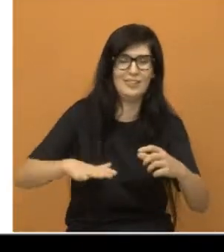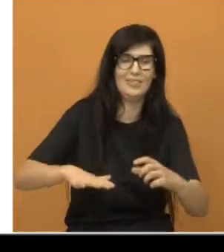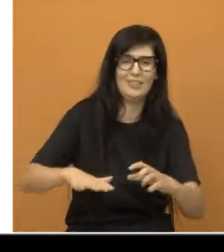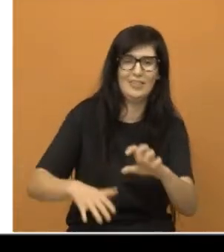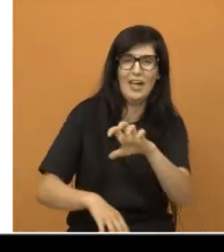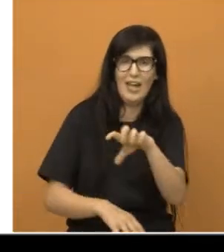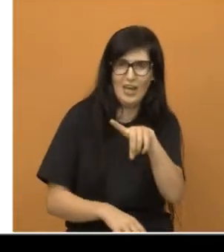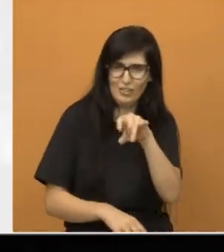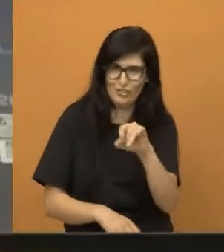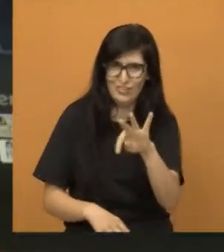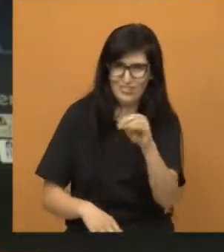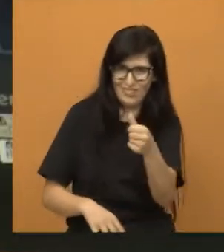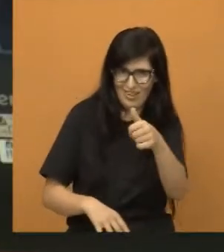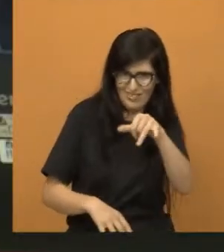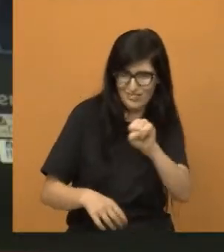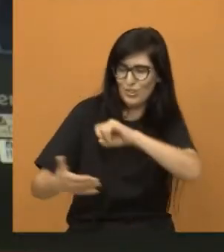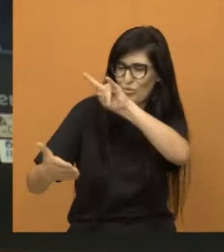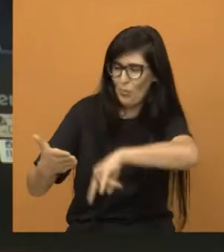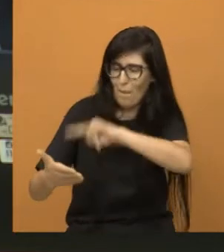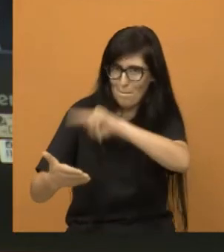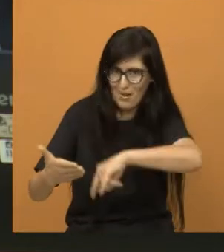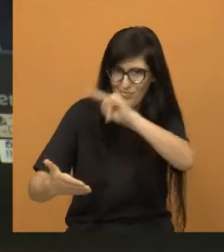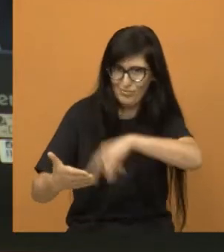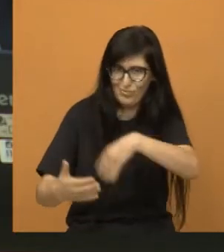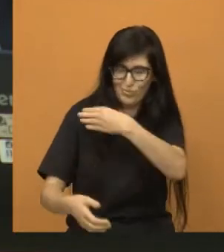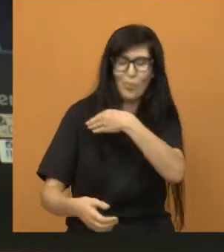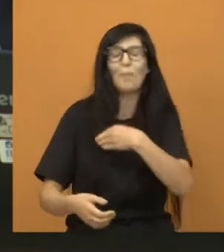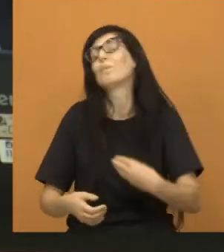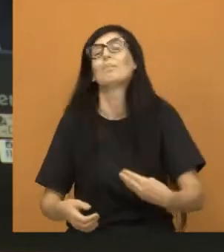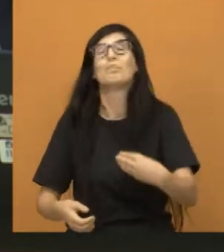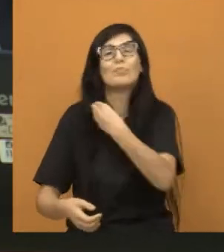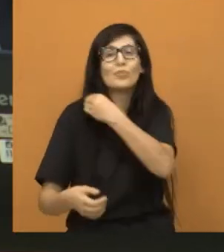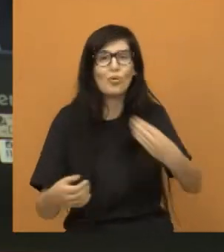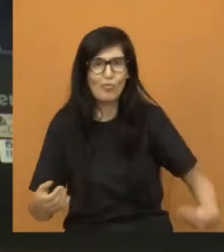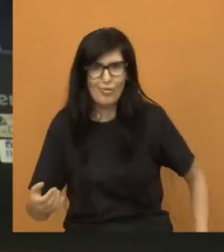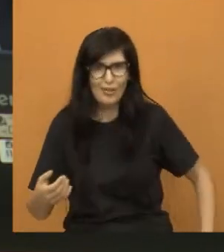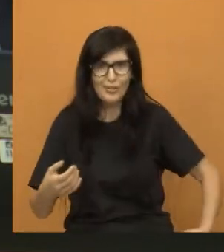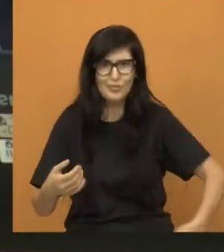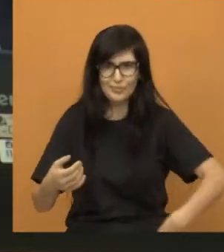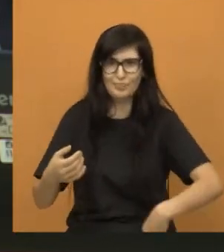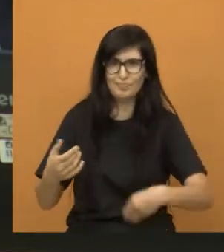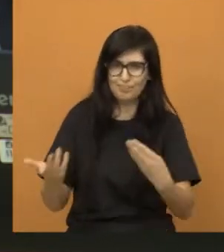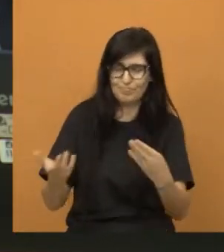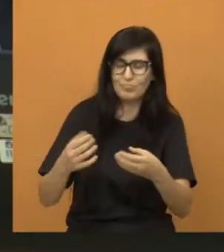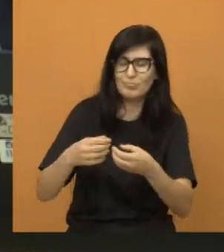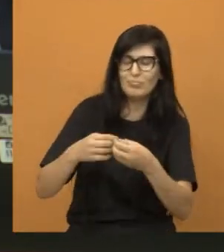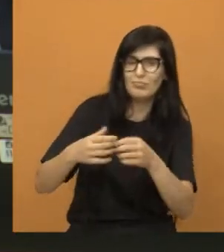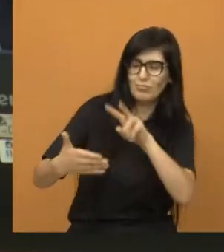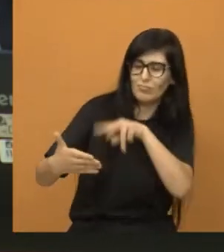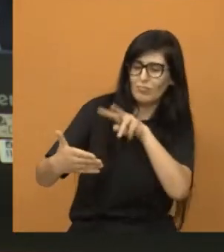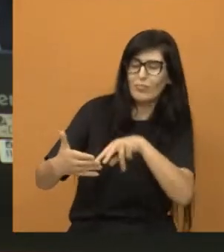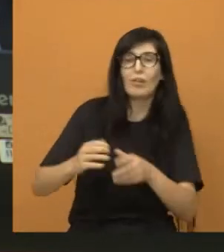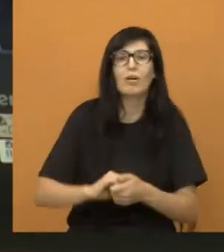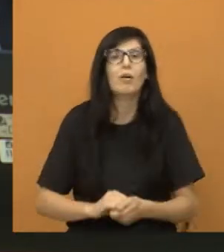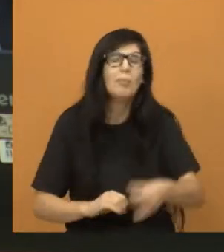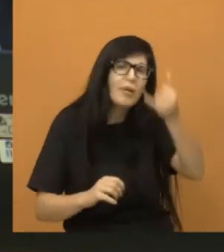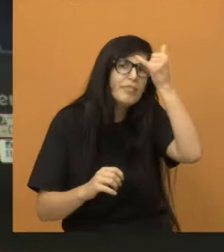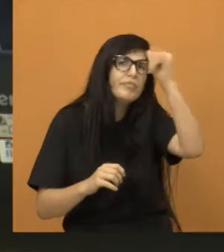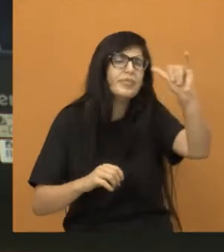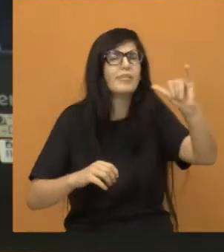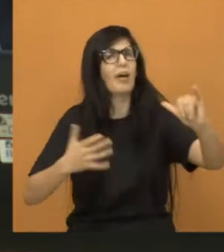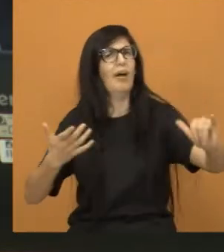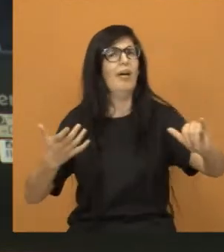agora a gente viu o quanto sofremos com essa chuva, que foi ruim na cidade toda.